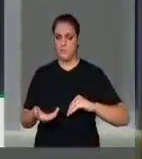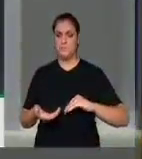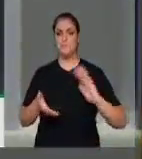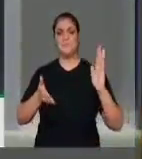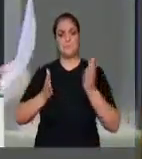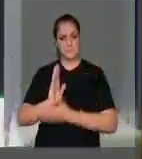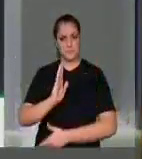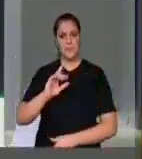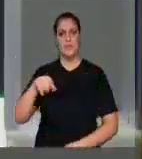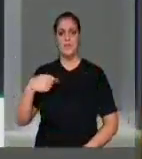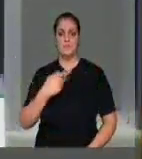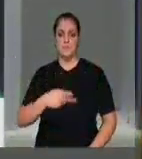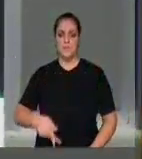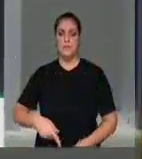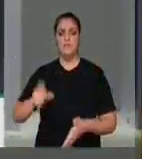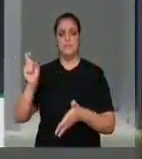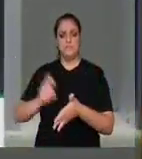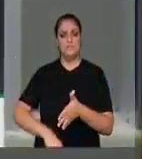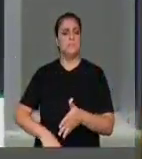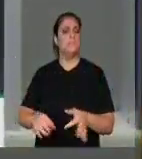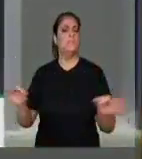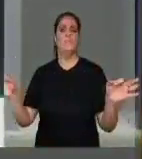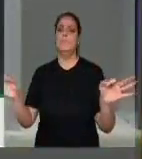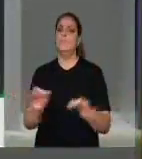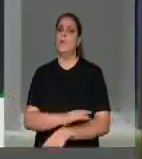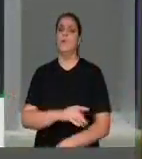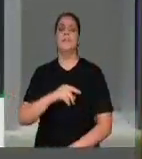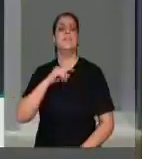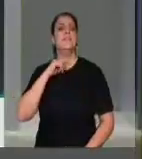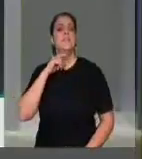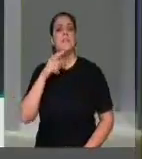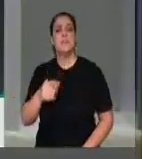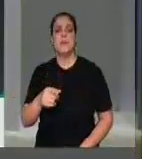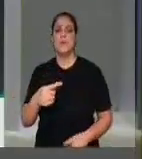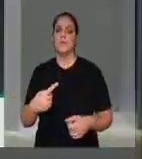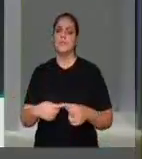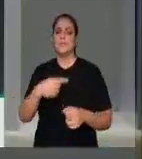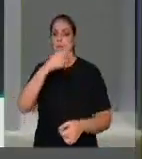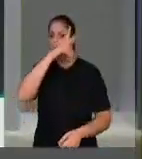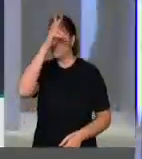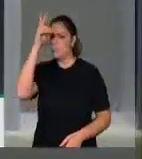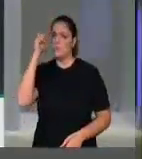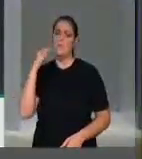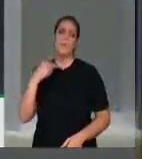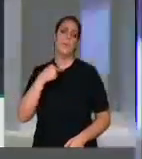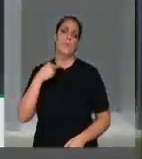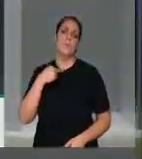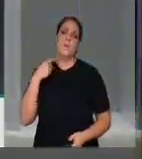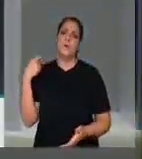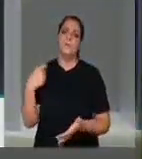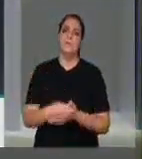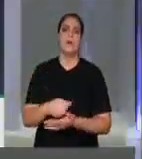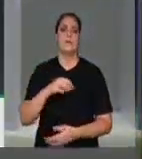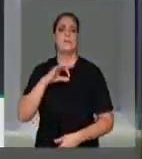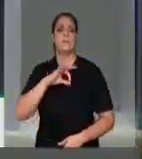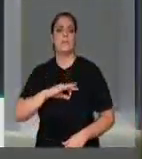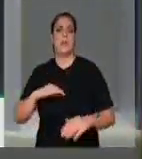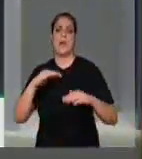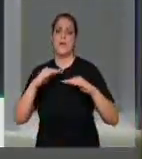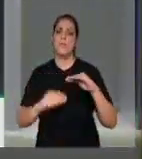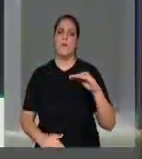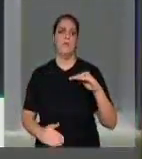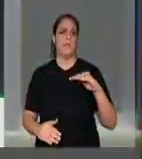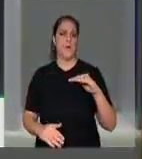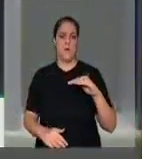promulgação, nenhum município brasileiro poderá pagar aos agentes de saúde e endemias remuneração